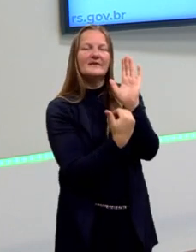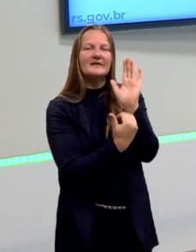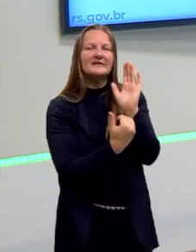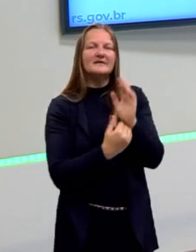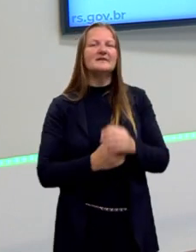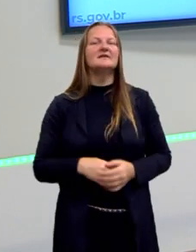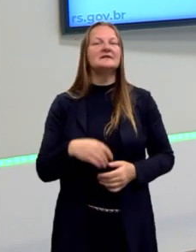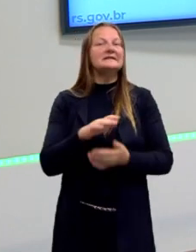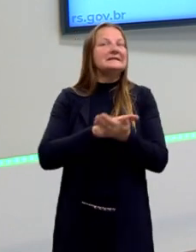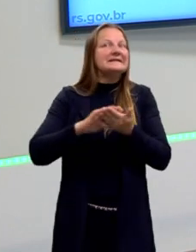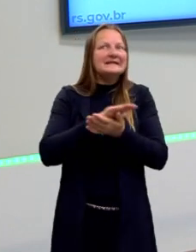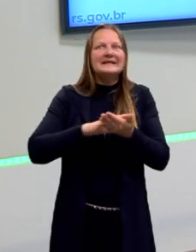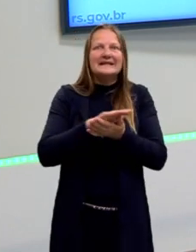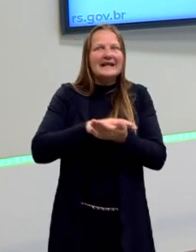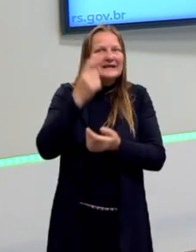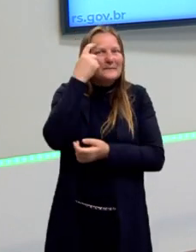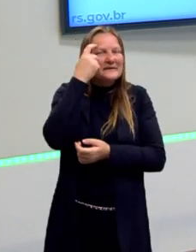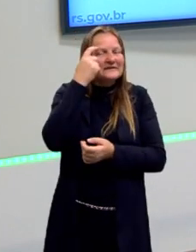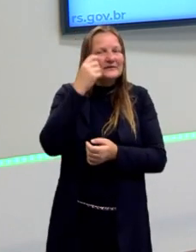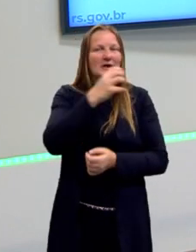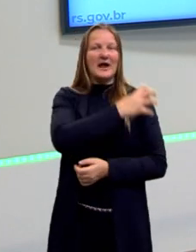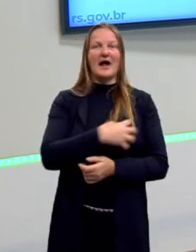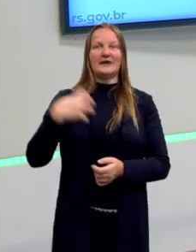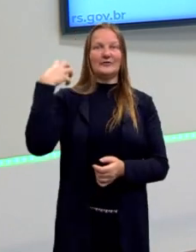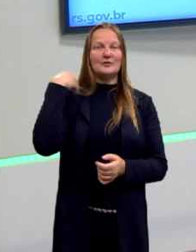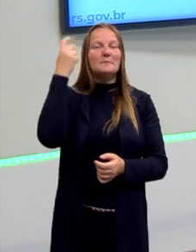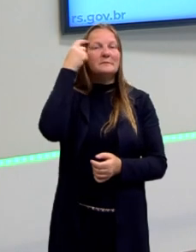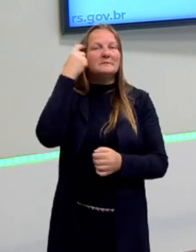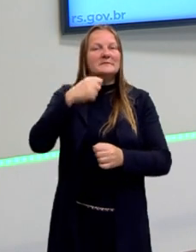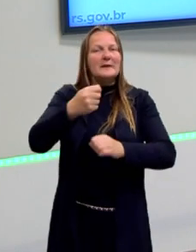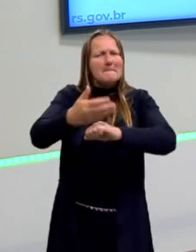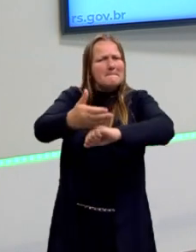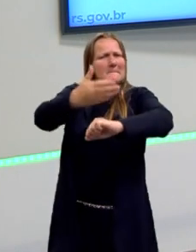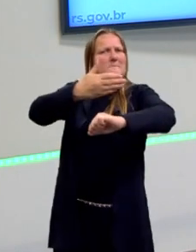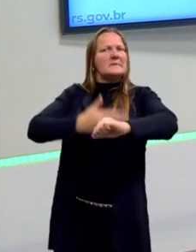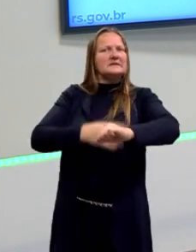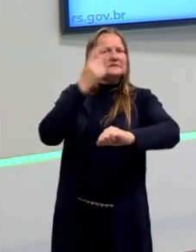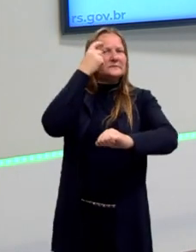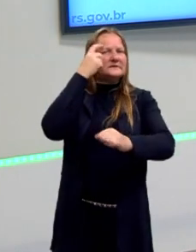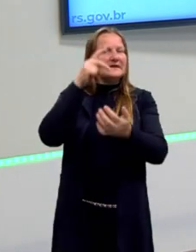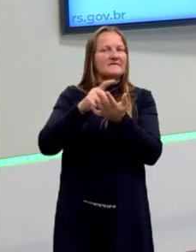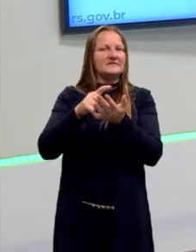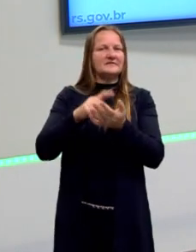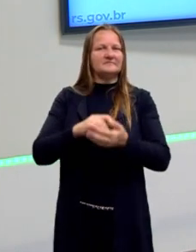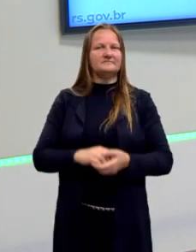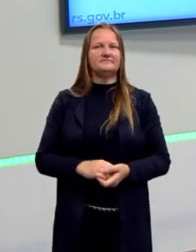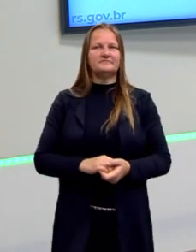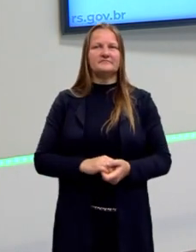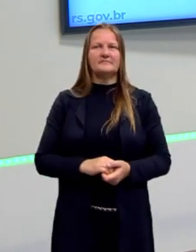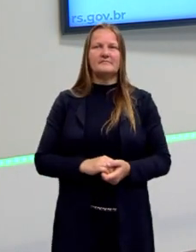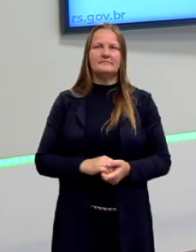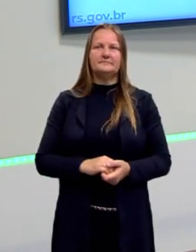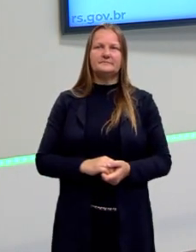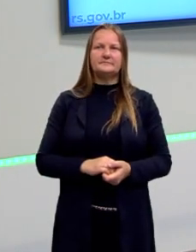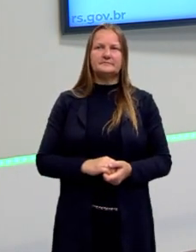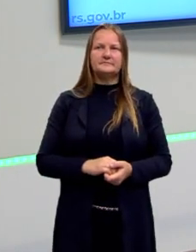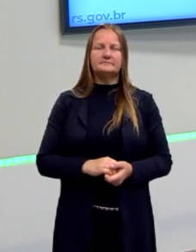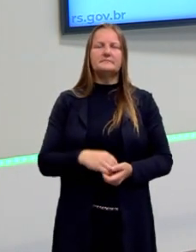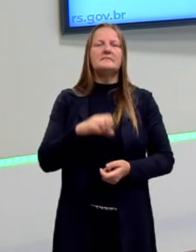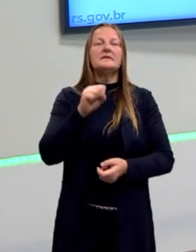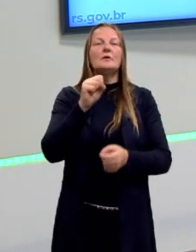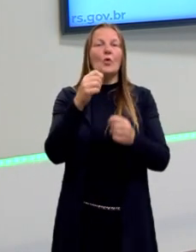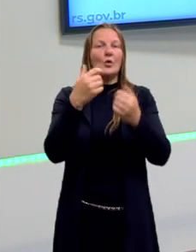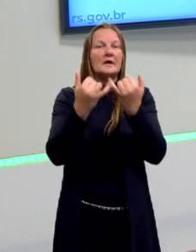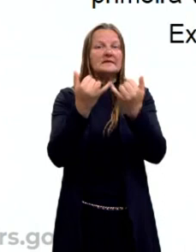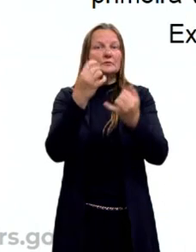silogismo que o Aristóteles propunha para se chegar à verdade. Olha outra falácia aqui do lado, né? Se beberes um